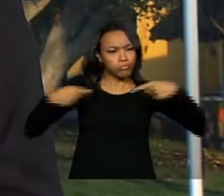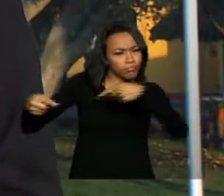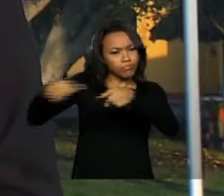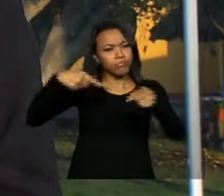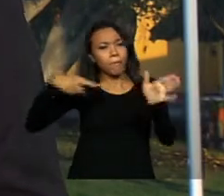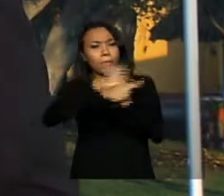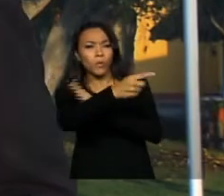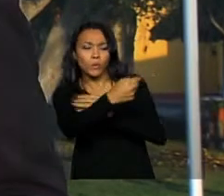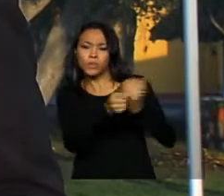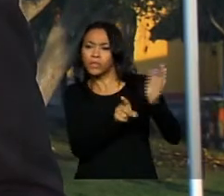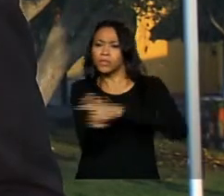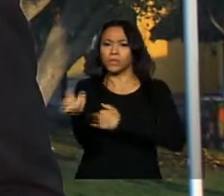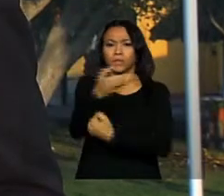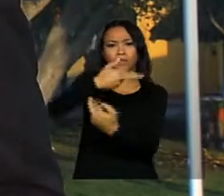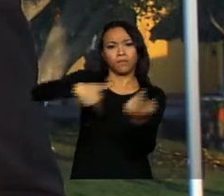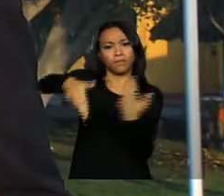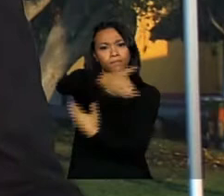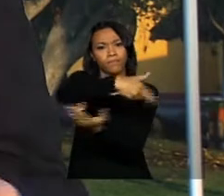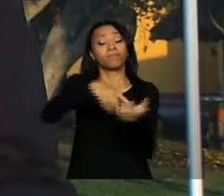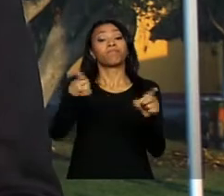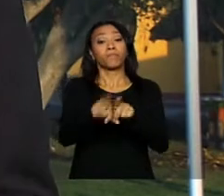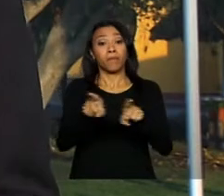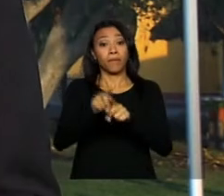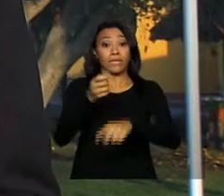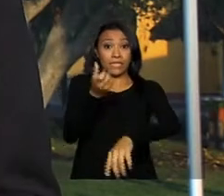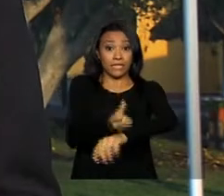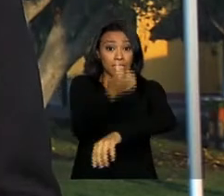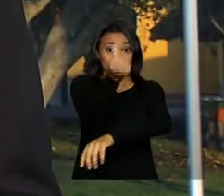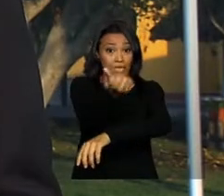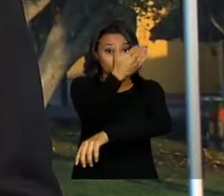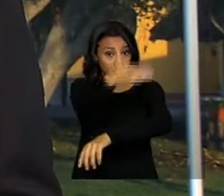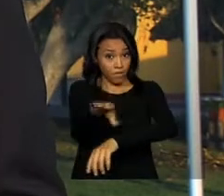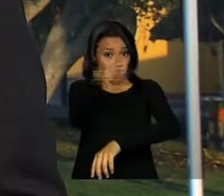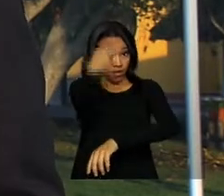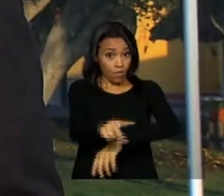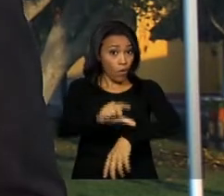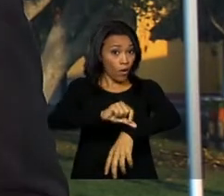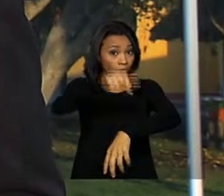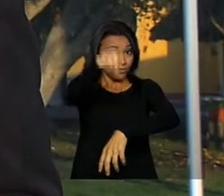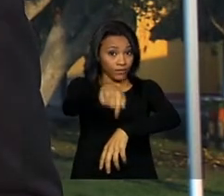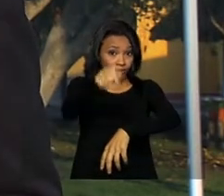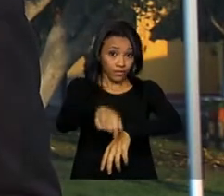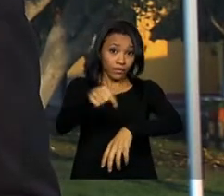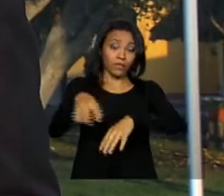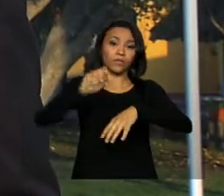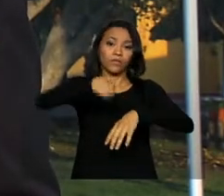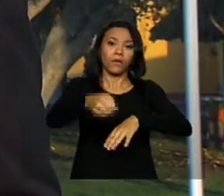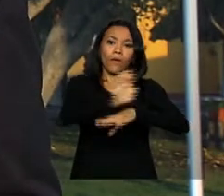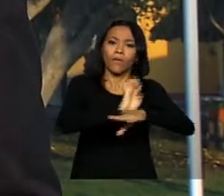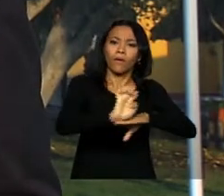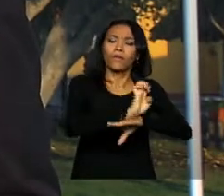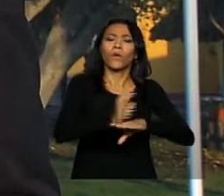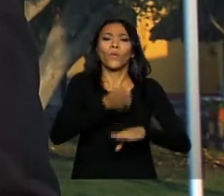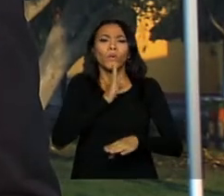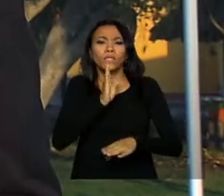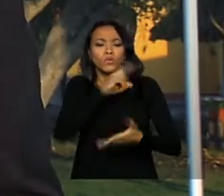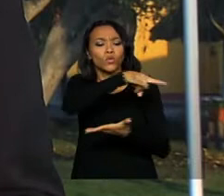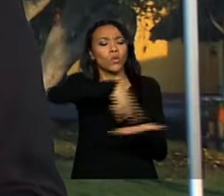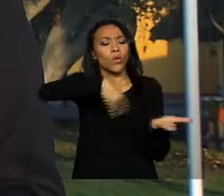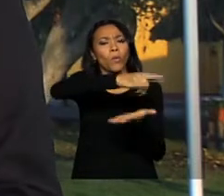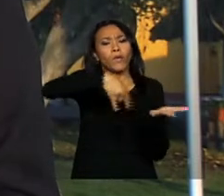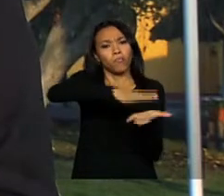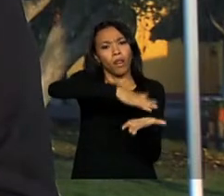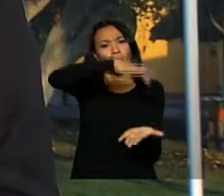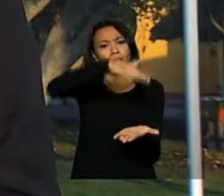intervenções. A partir das 6h30 da tarde, também pelo horário aqui do Equador, devem ser conhecidos os documentos da CELAC